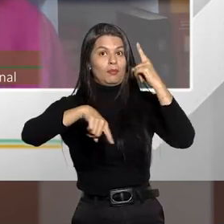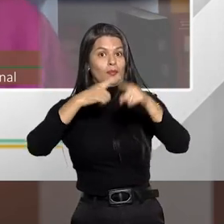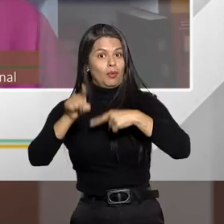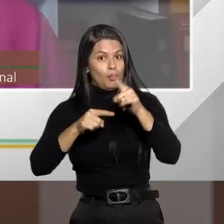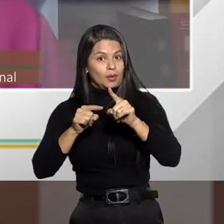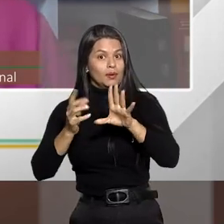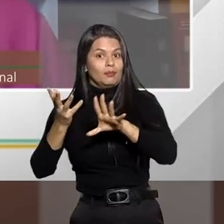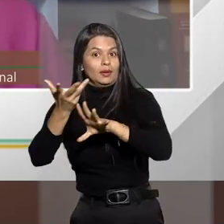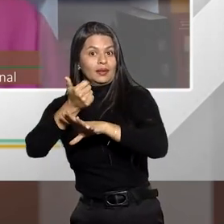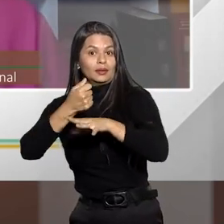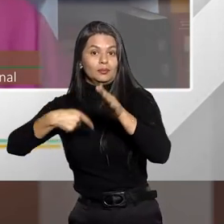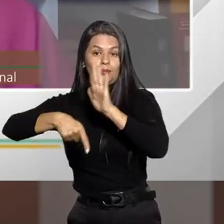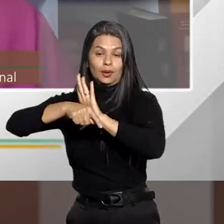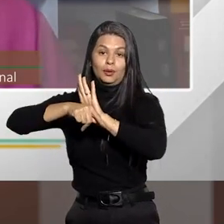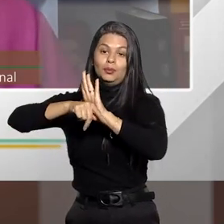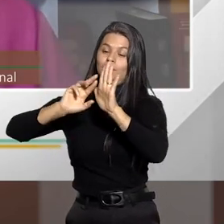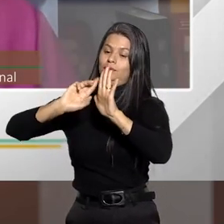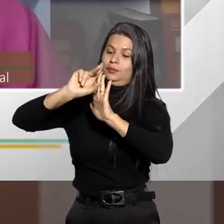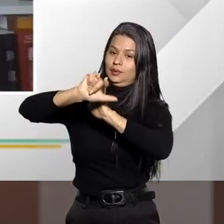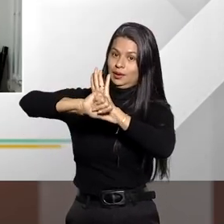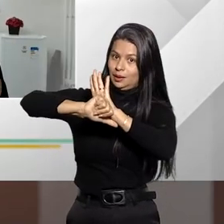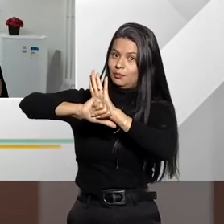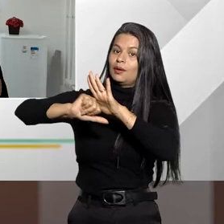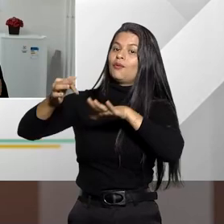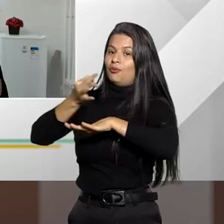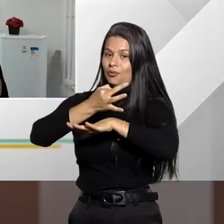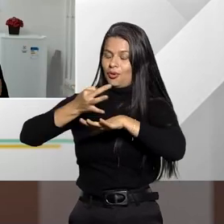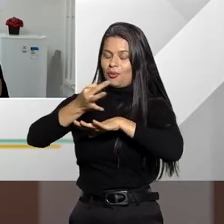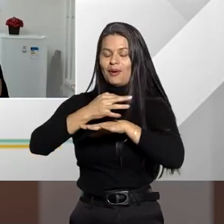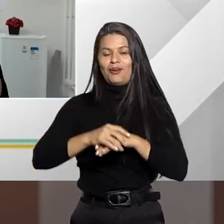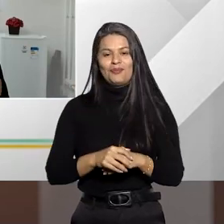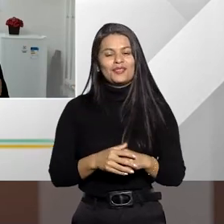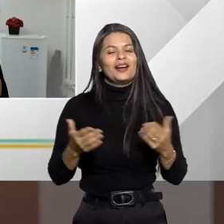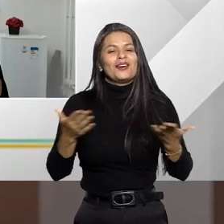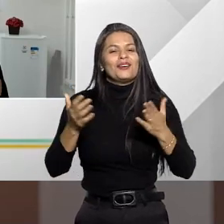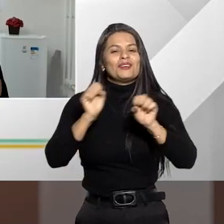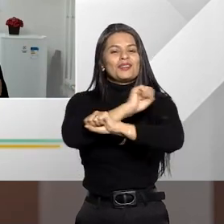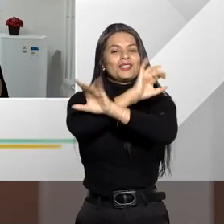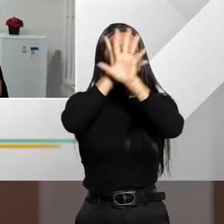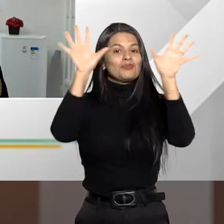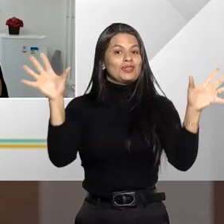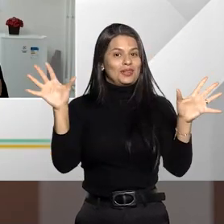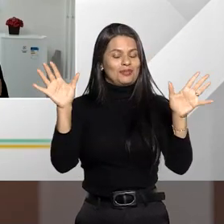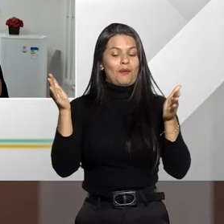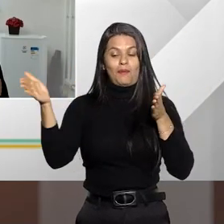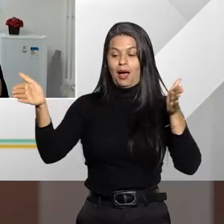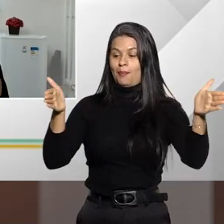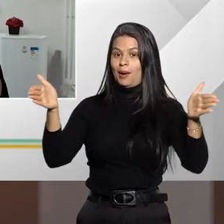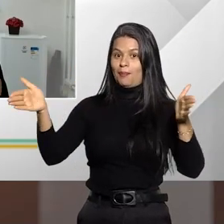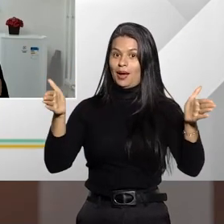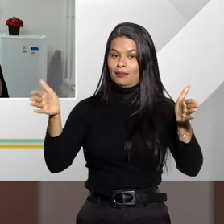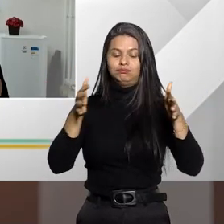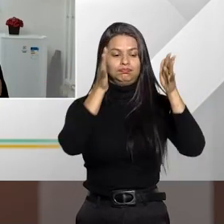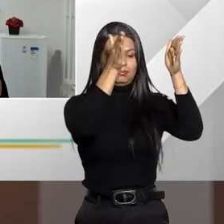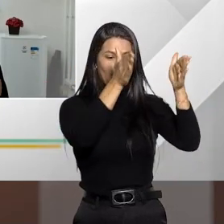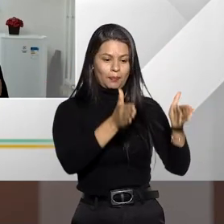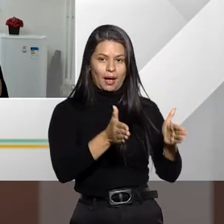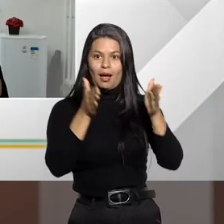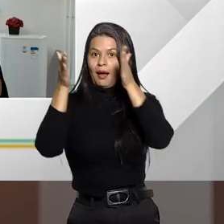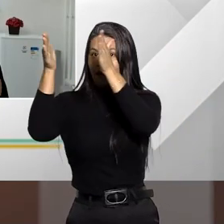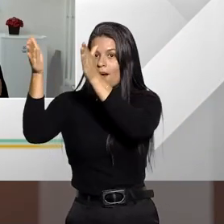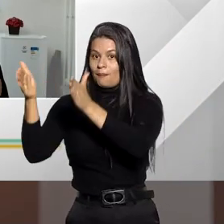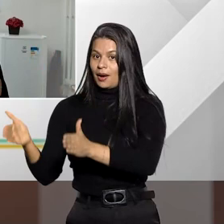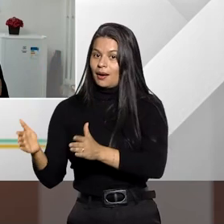continuado, para o concurso formal. Até para ficar mais dinâmico aqui para o nosso público, a gente faz essa divisão, vai fazer essa divisão aqui no programa.